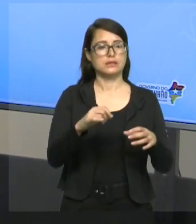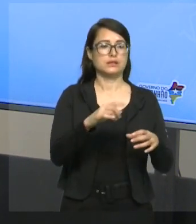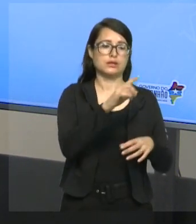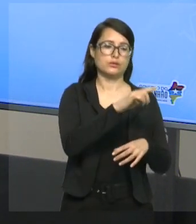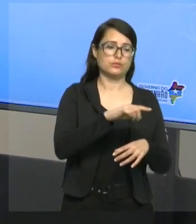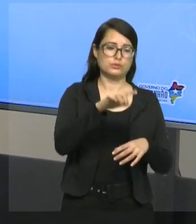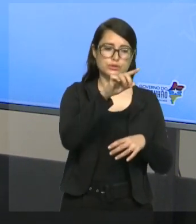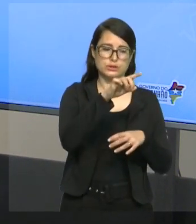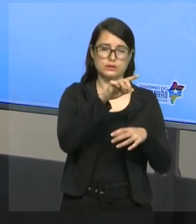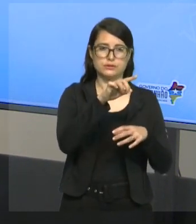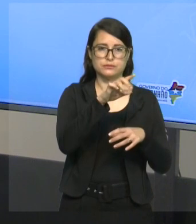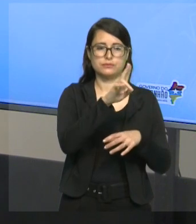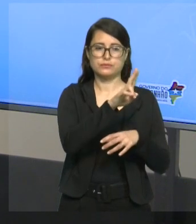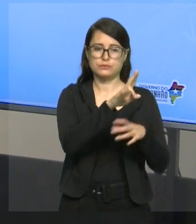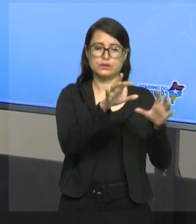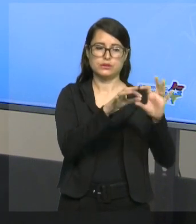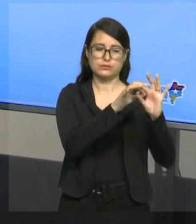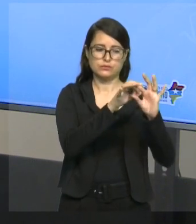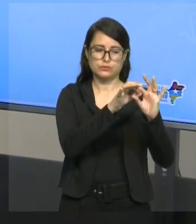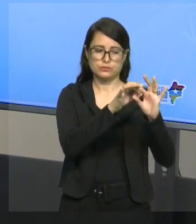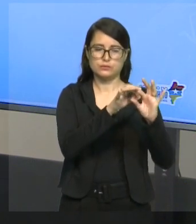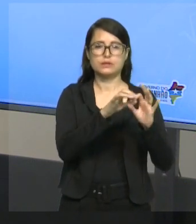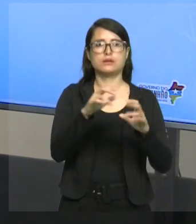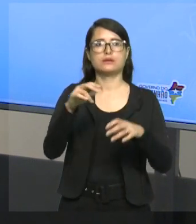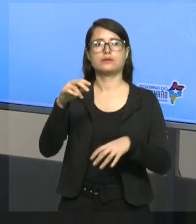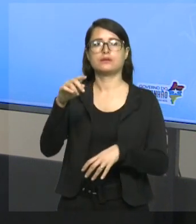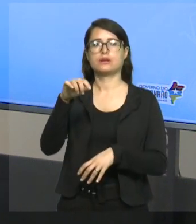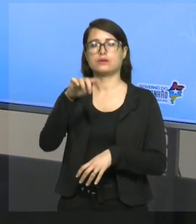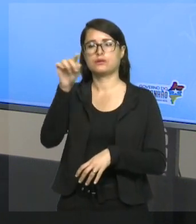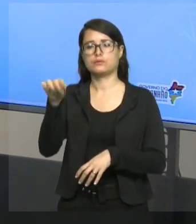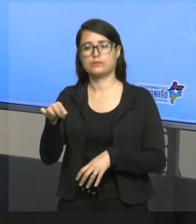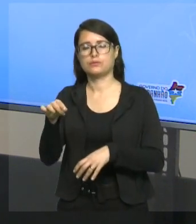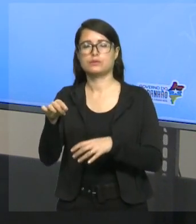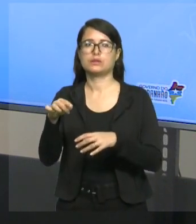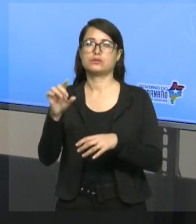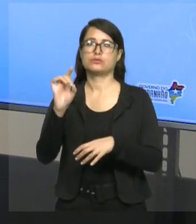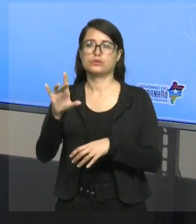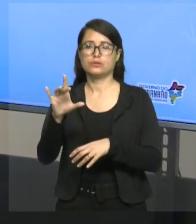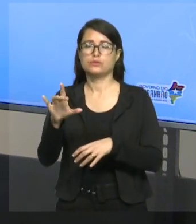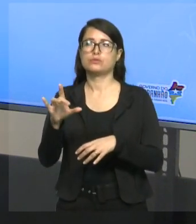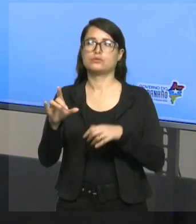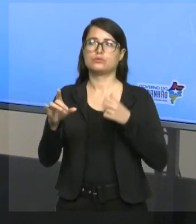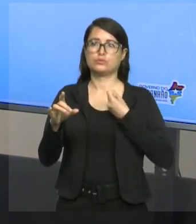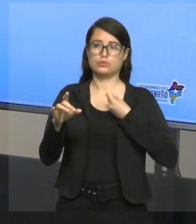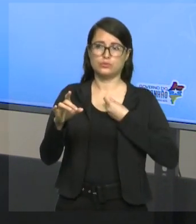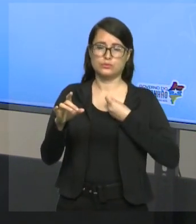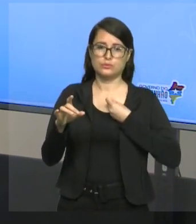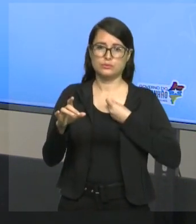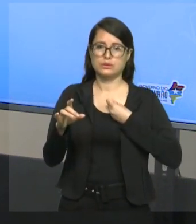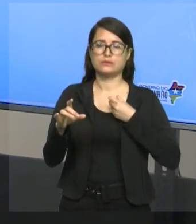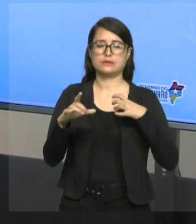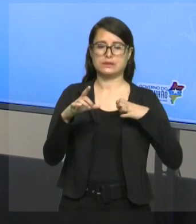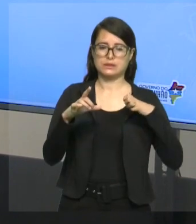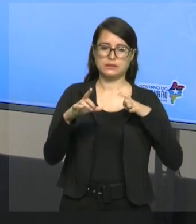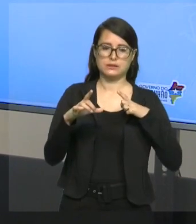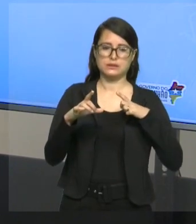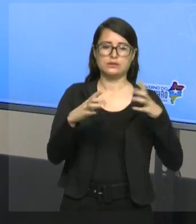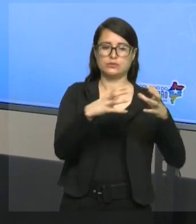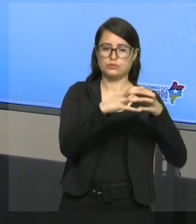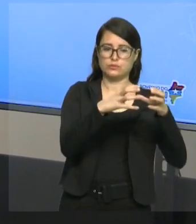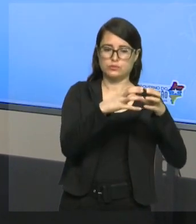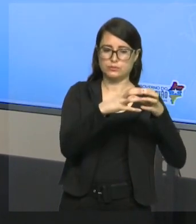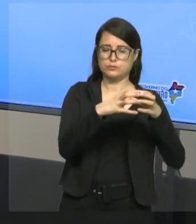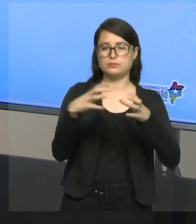junta tudo, a interseção quer saber só aqueles elementos comuns, aqueles que estão nos dois ao mesmo